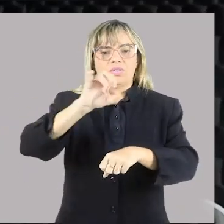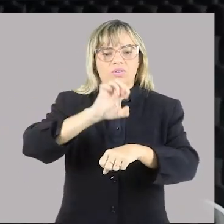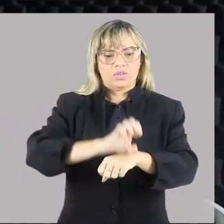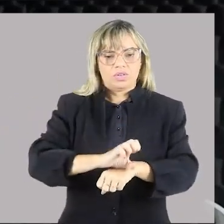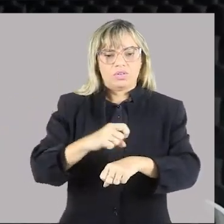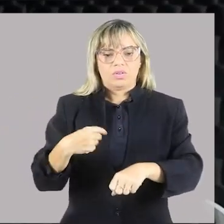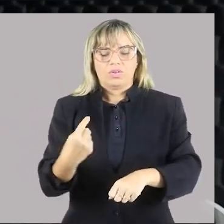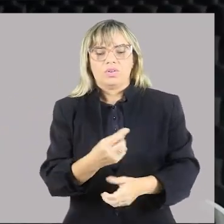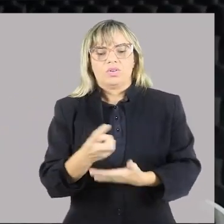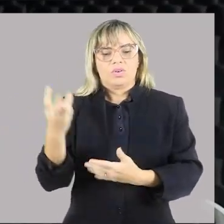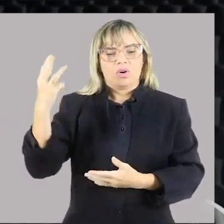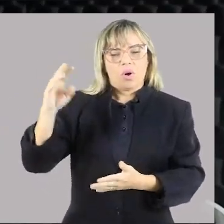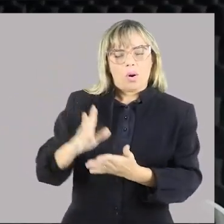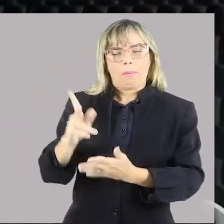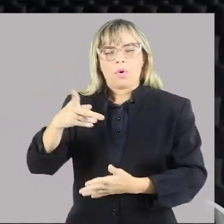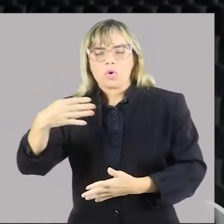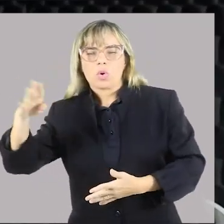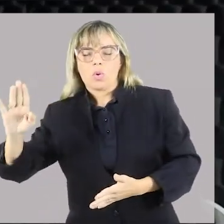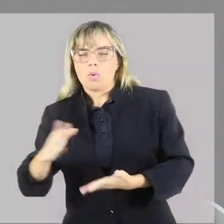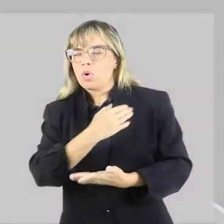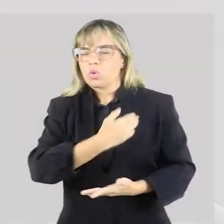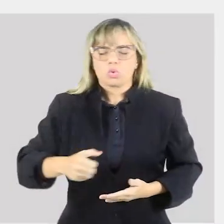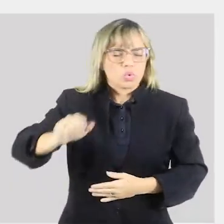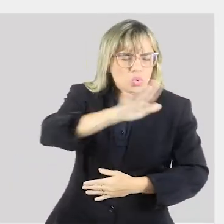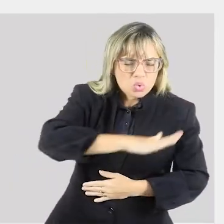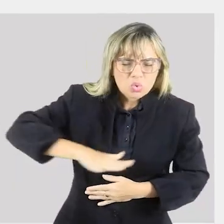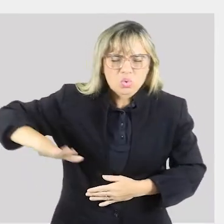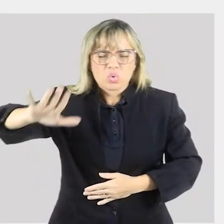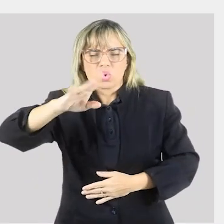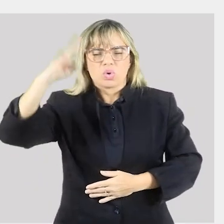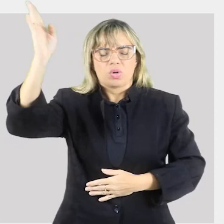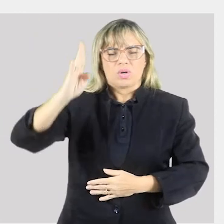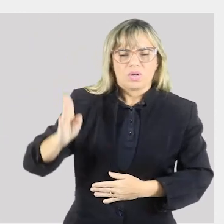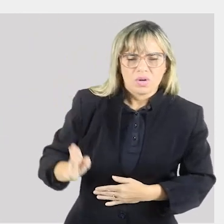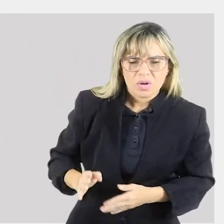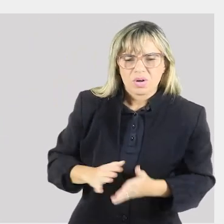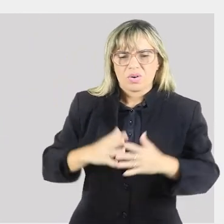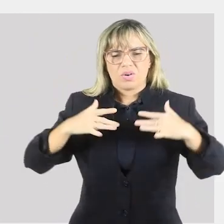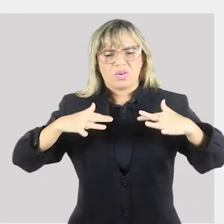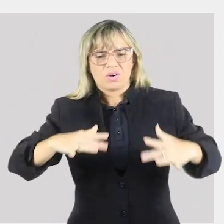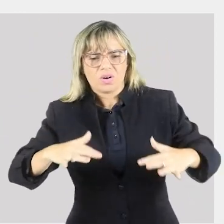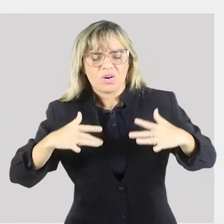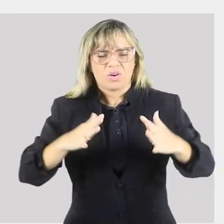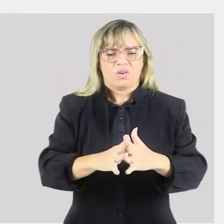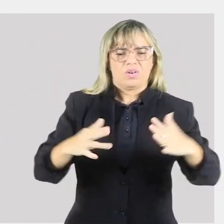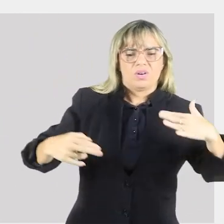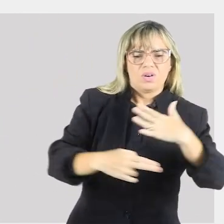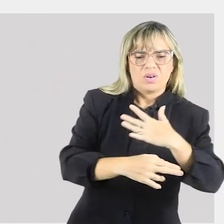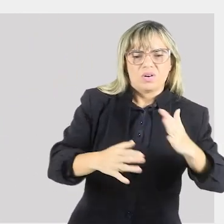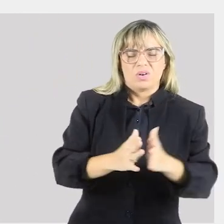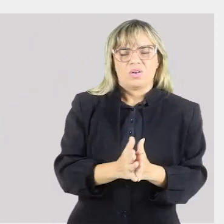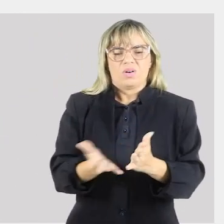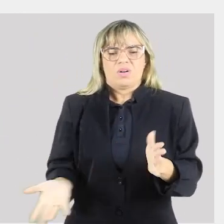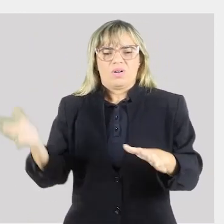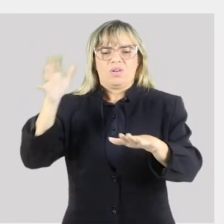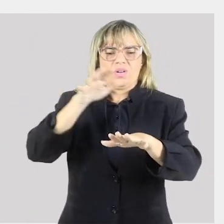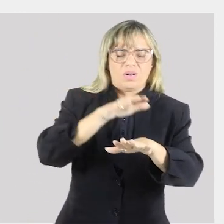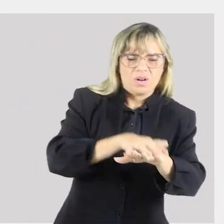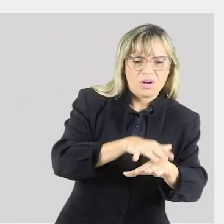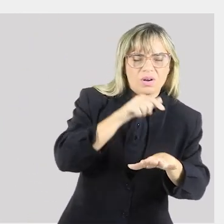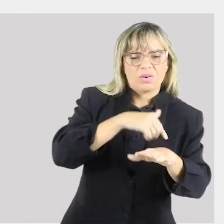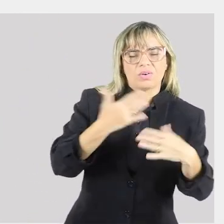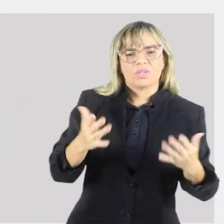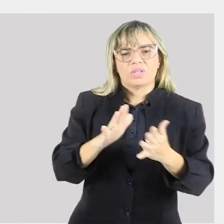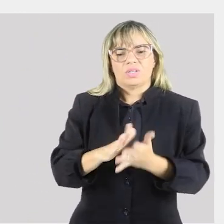Quando eu falo do nosso Estado, o poder público, todo o território brasileiro. Mobilidade urbana, a questão da acessibilidade, é um dos grandes gargalos.